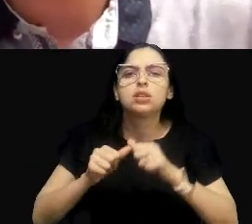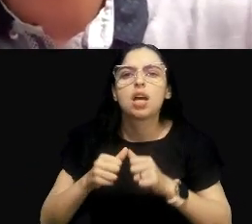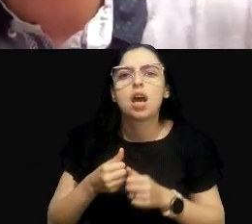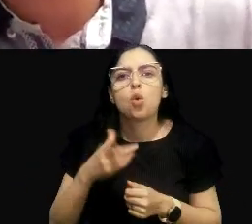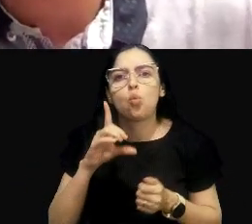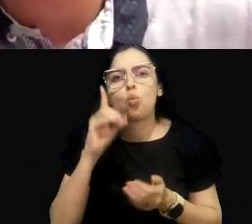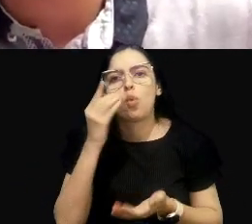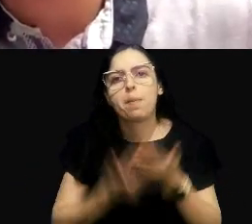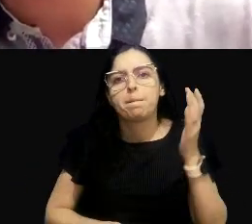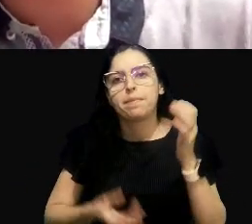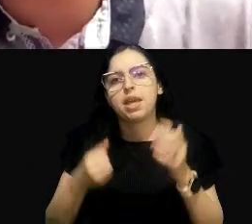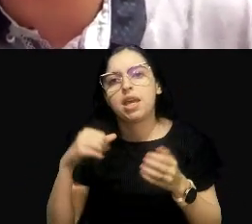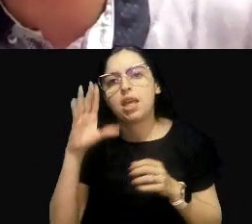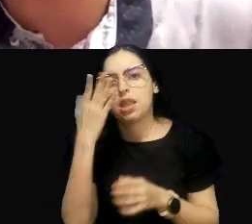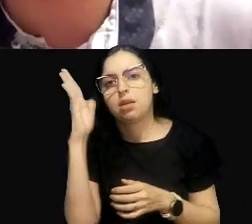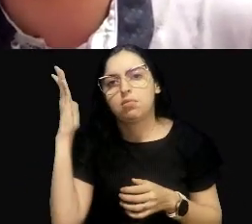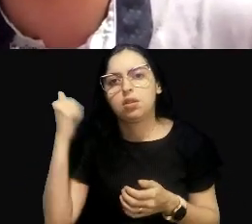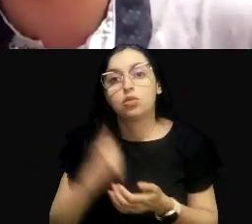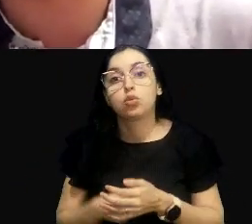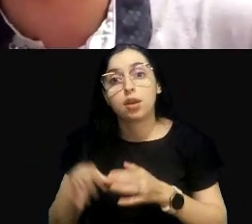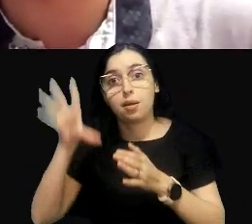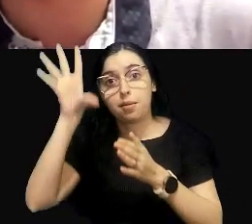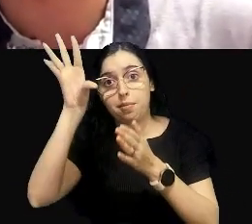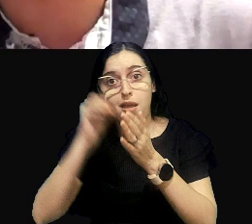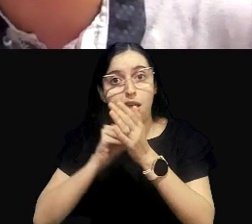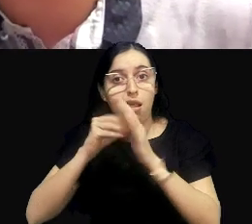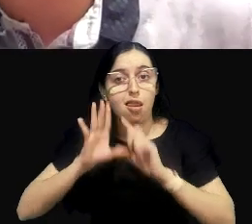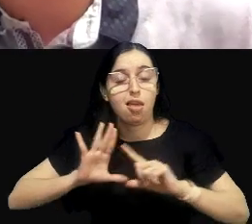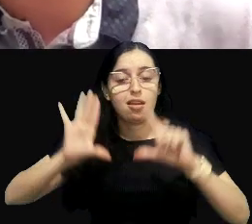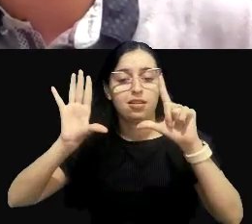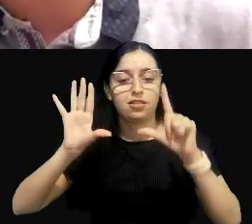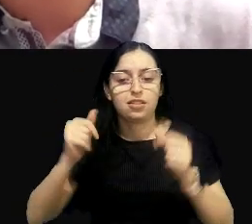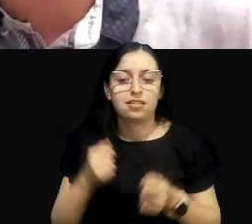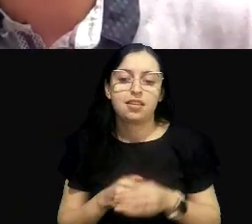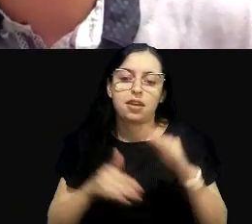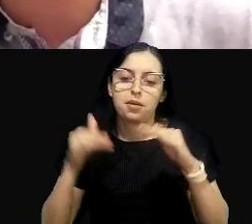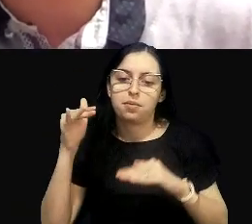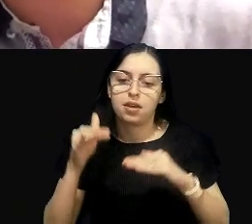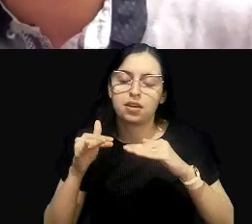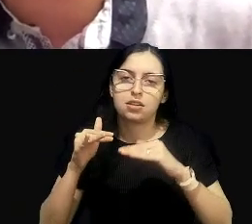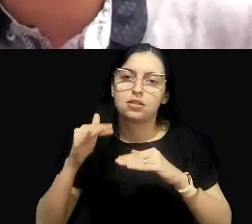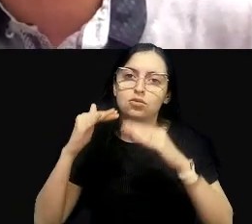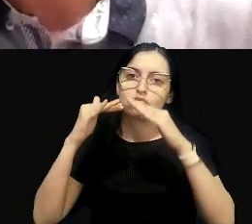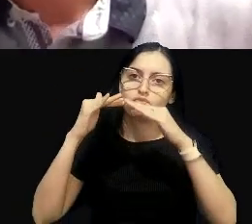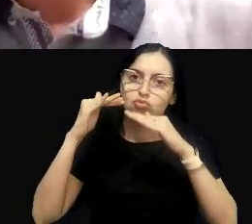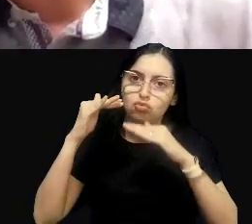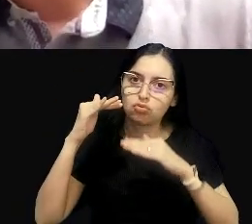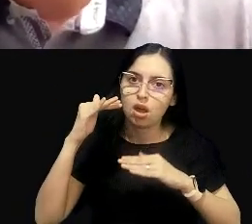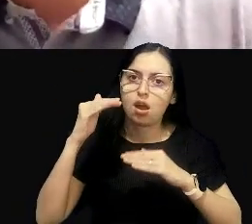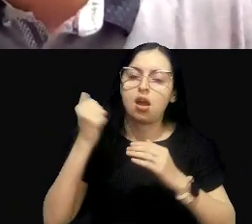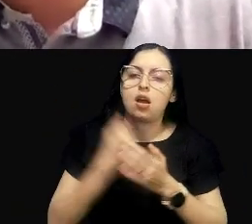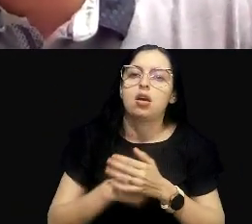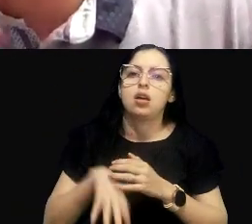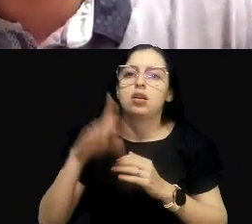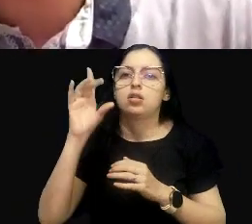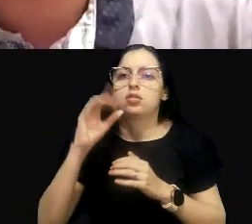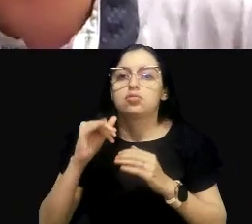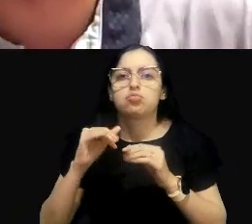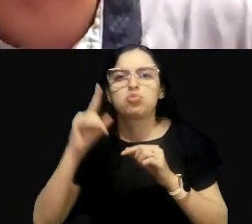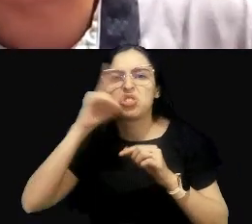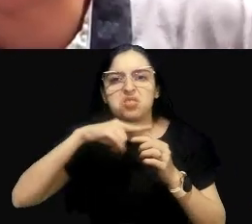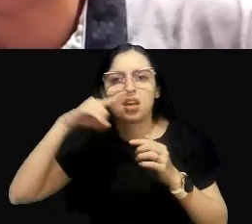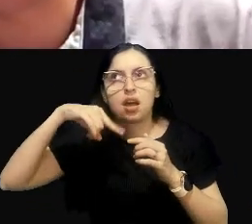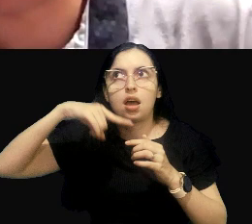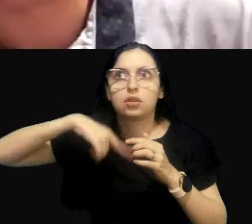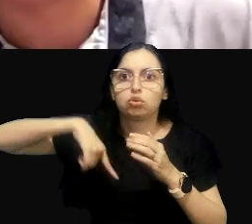Professora Kátia, tirei lá do seu slide, viu, Kátia? Você escreveu assim, depende do estágio de degradação ambiental. E nos estágios extremamente